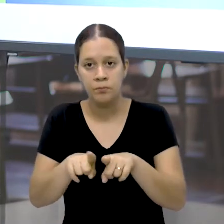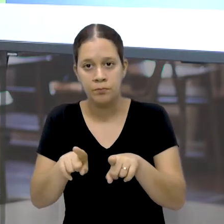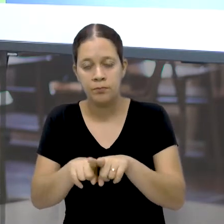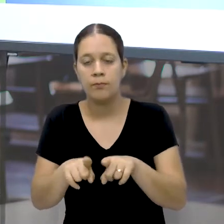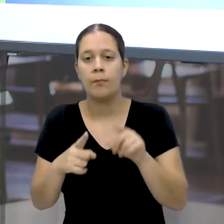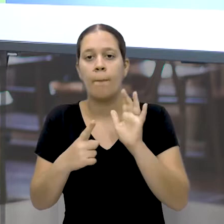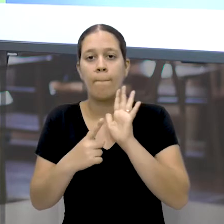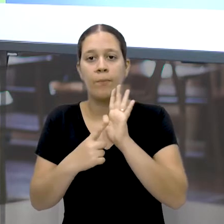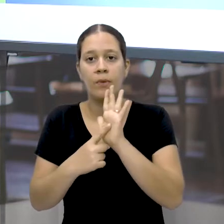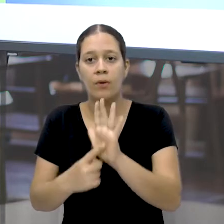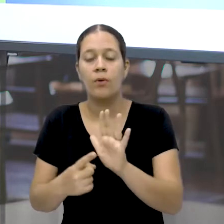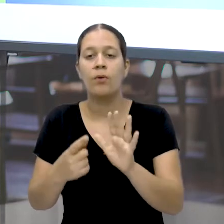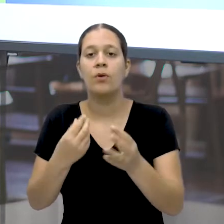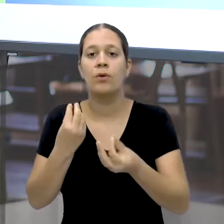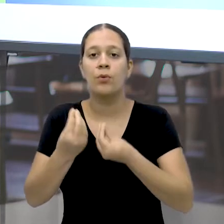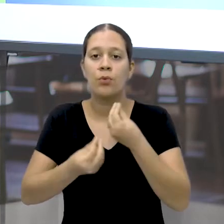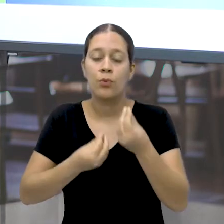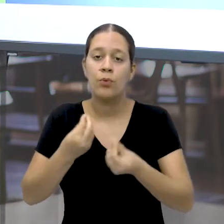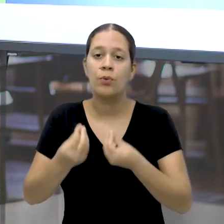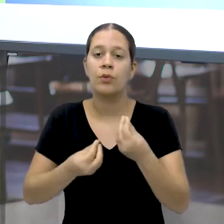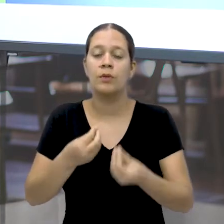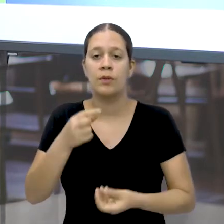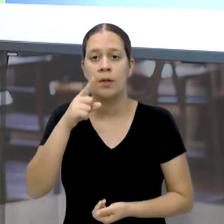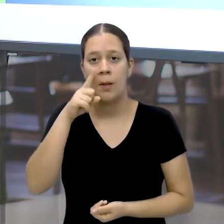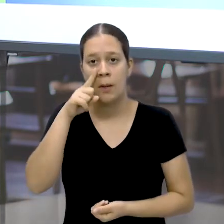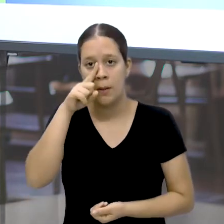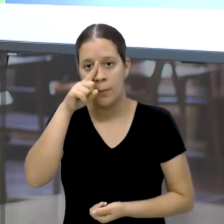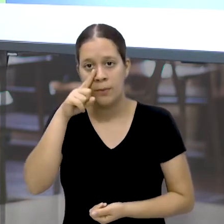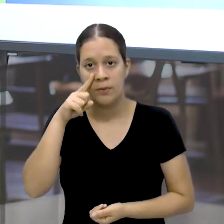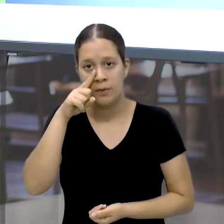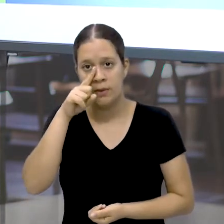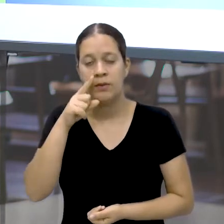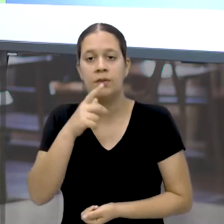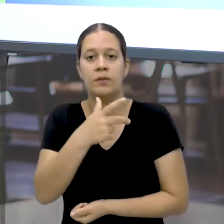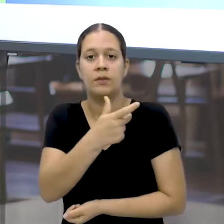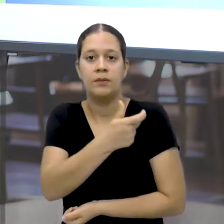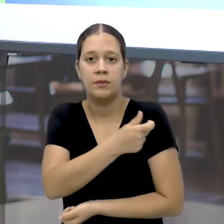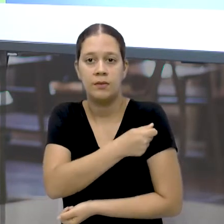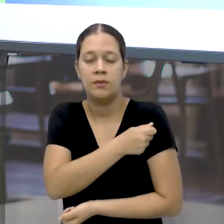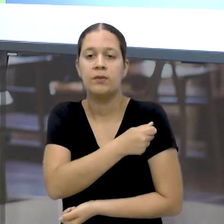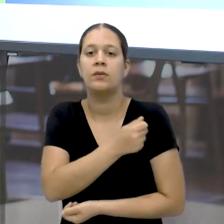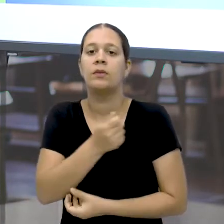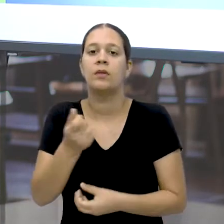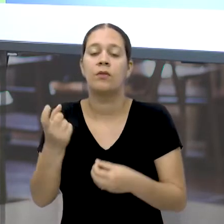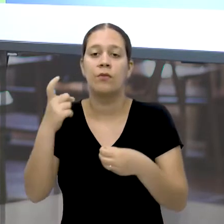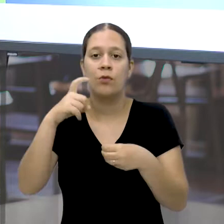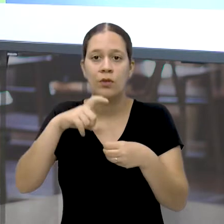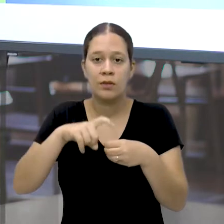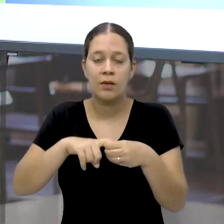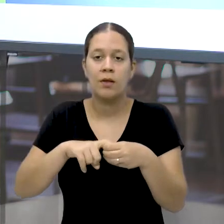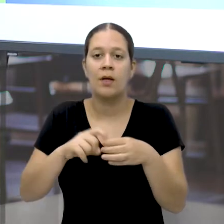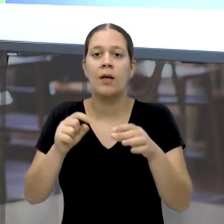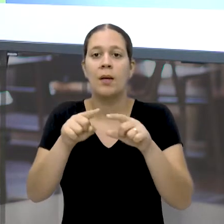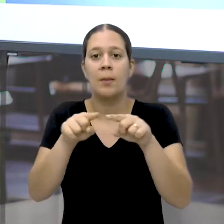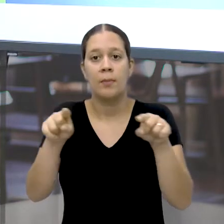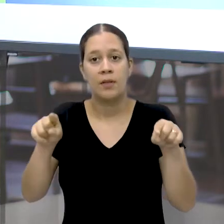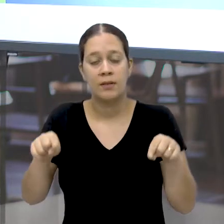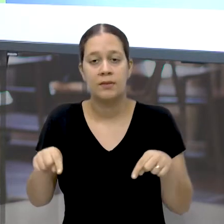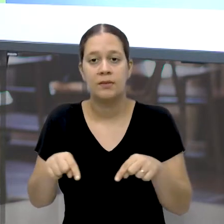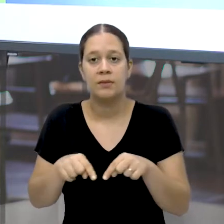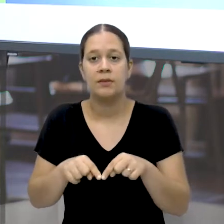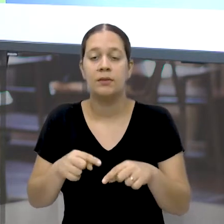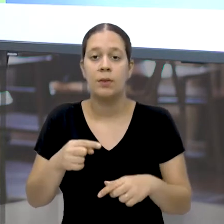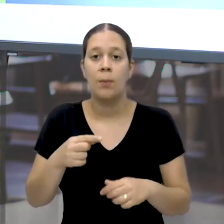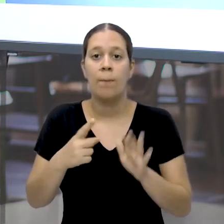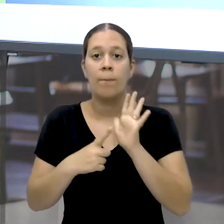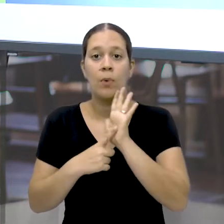e evidencia Como é perigoso ainda Sem a vacina Nós voltarmos para a sala de aula Ela mostra com